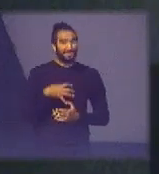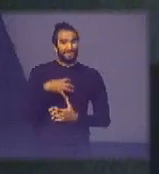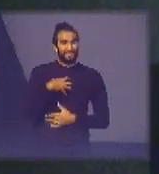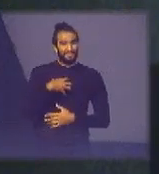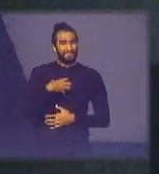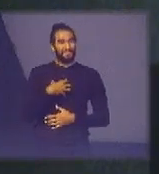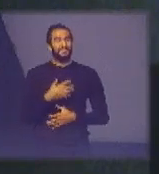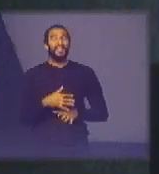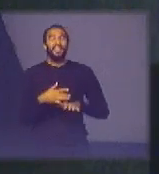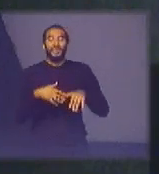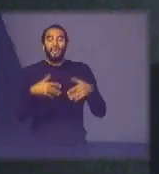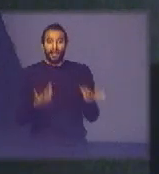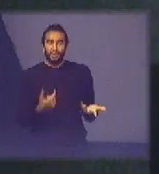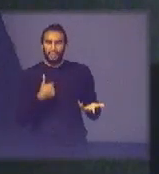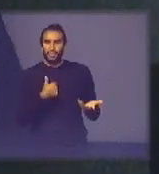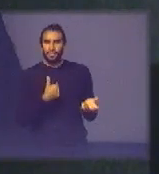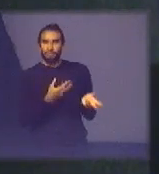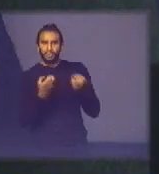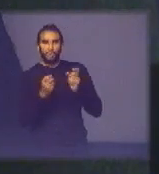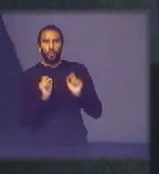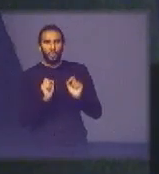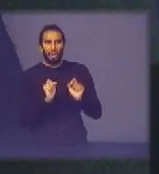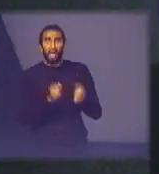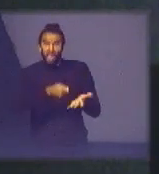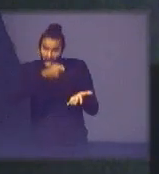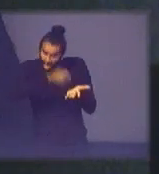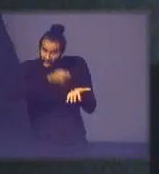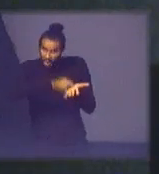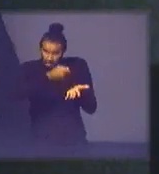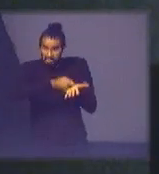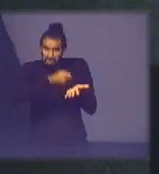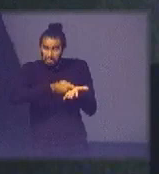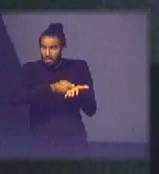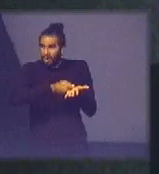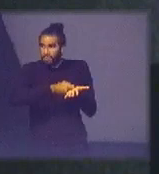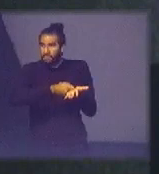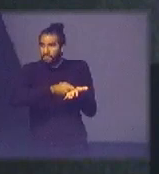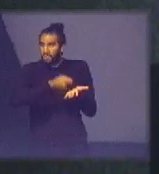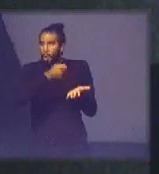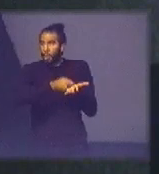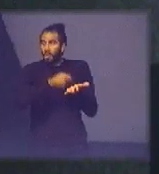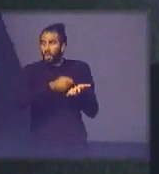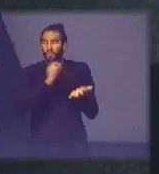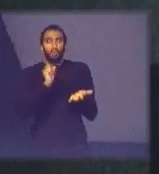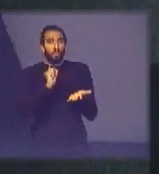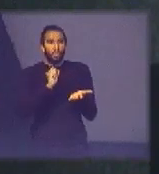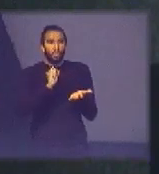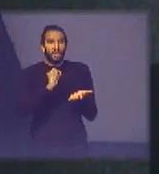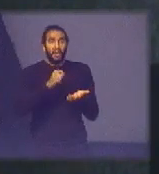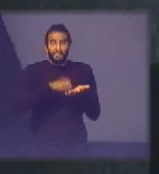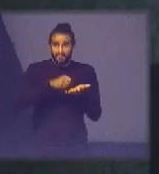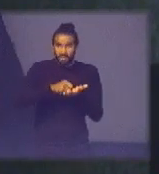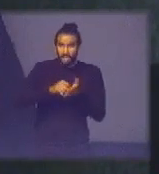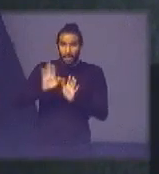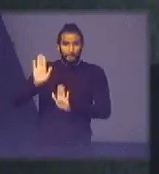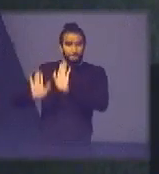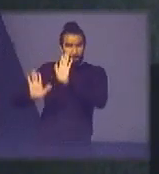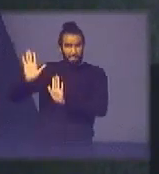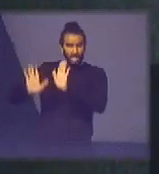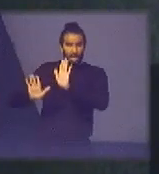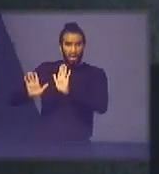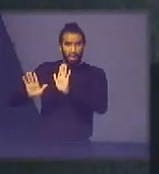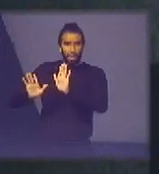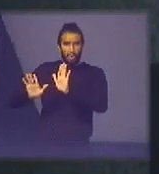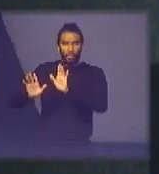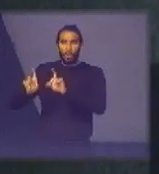e aí acontece o seguinte vai ser obrigatório é obrigatório pegar e fazer pregão eletrônico quando for